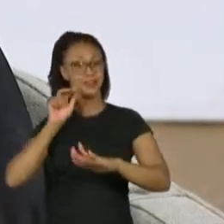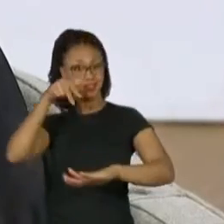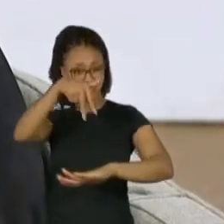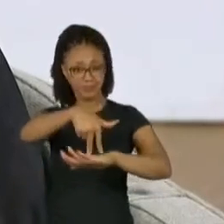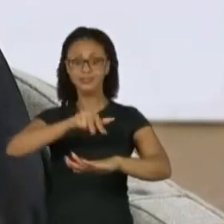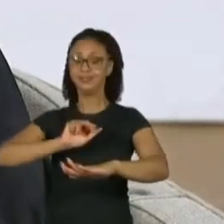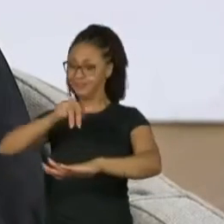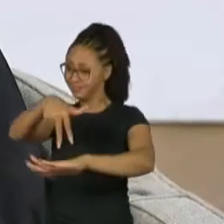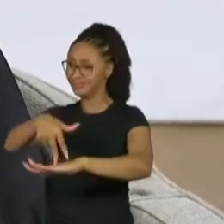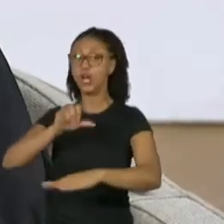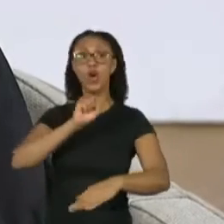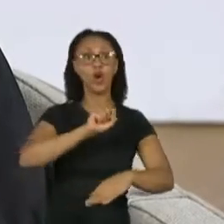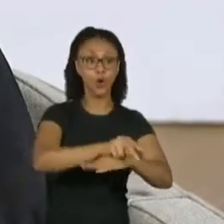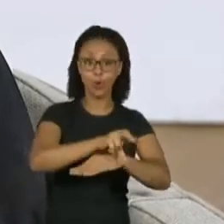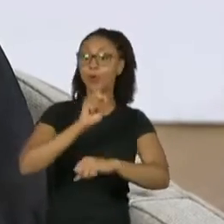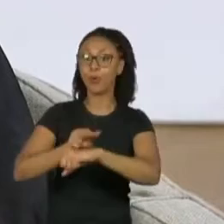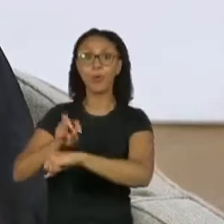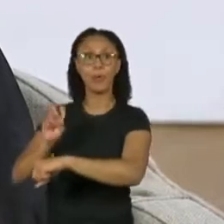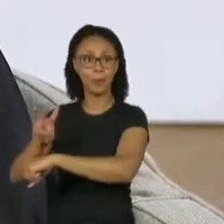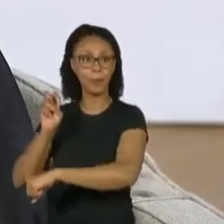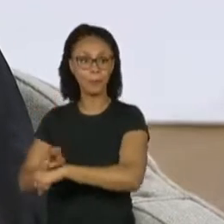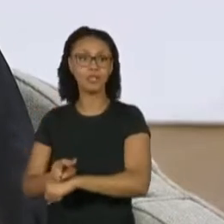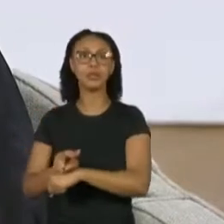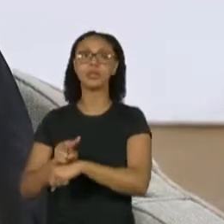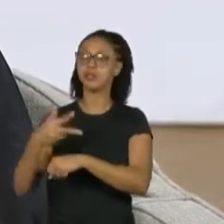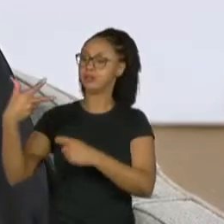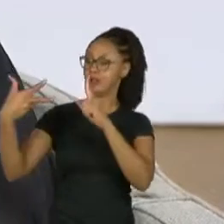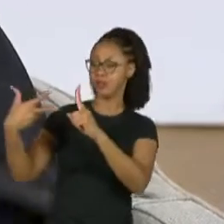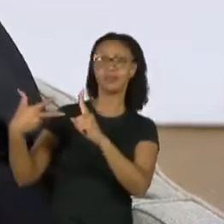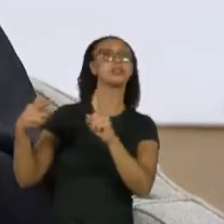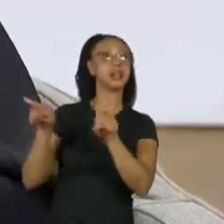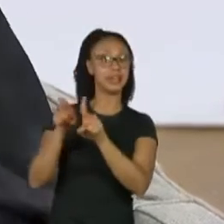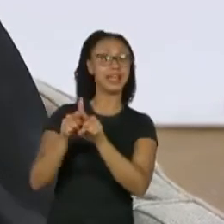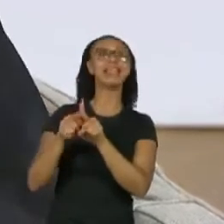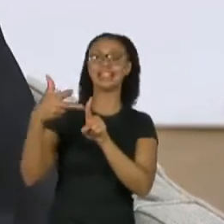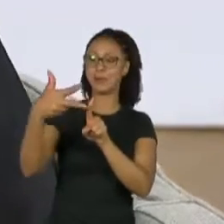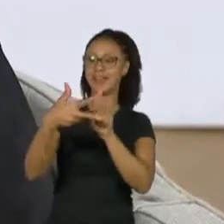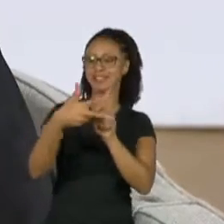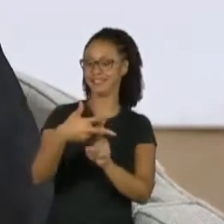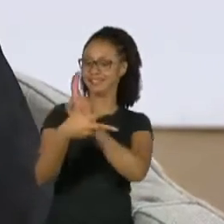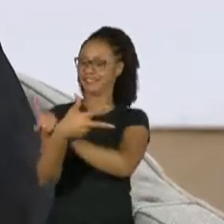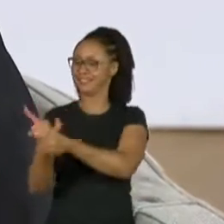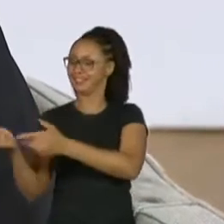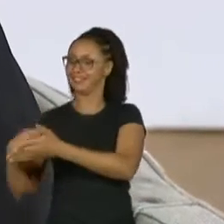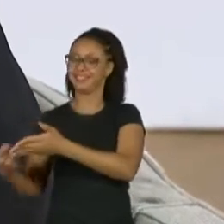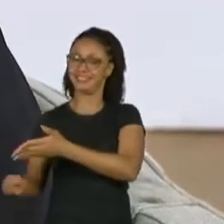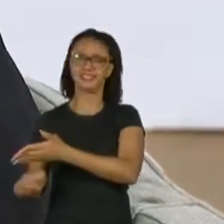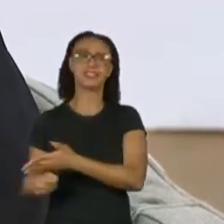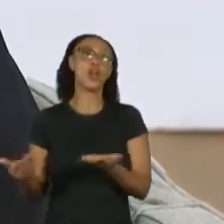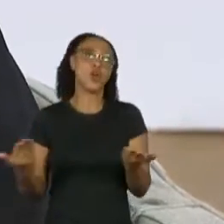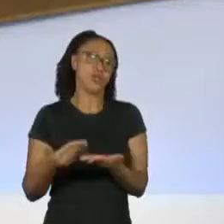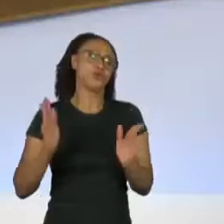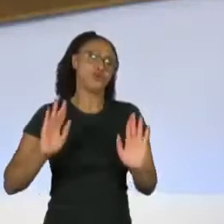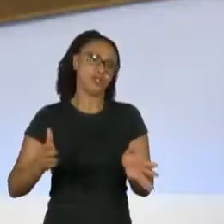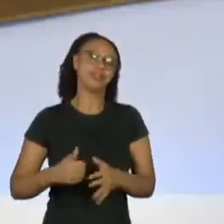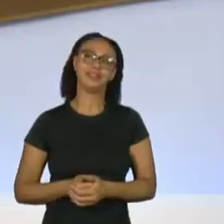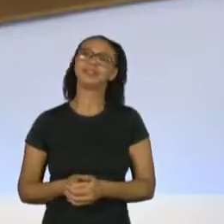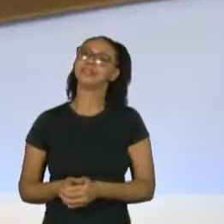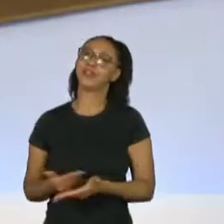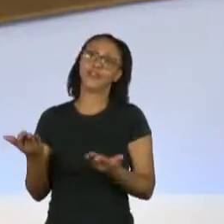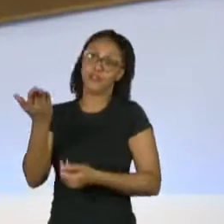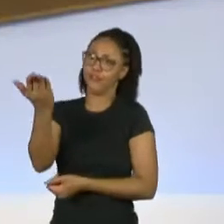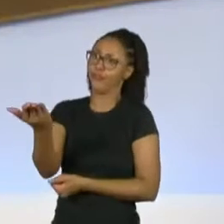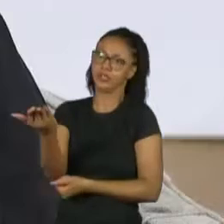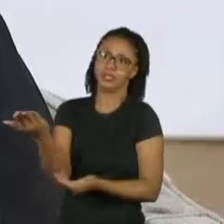né? Essas produções, não só em frente às câmeras, mas atrás também. Sim, já temos mais, né? Você é um exemplo disso. Eu li seu livro, eu adorei.